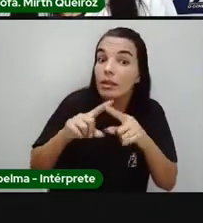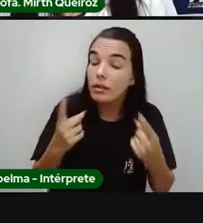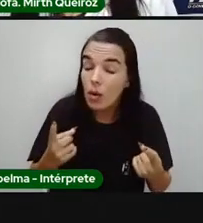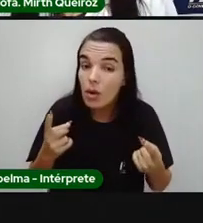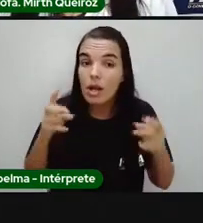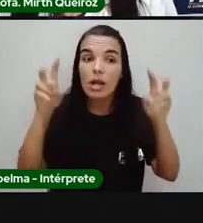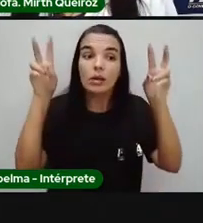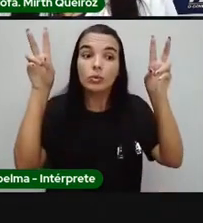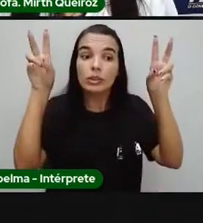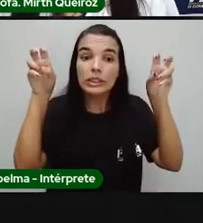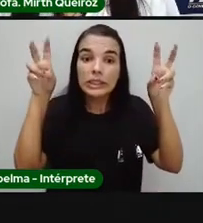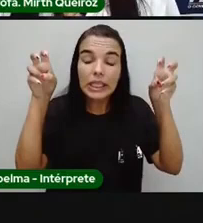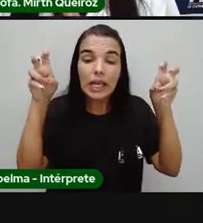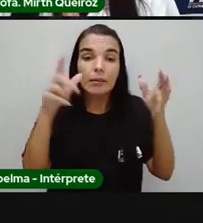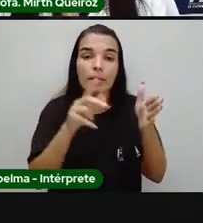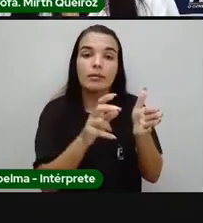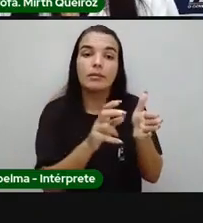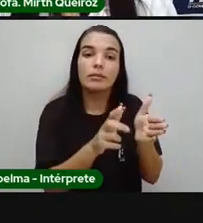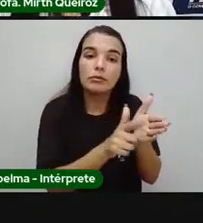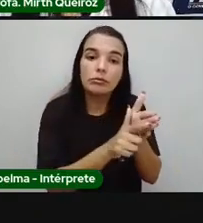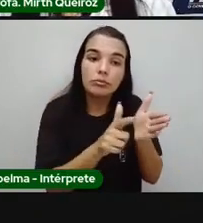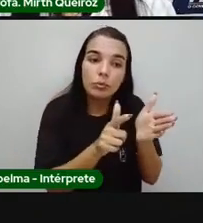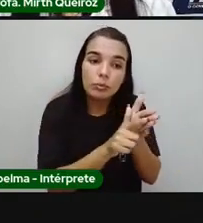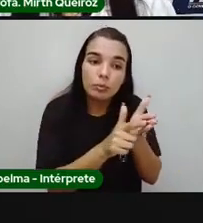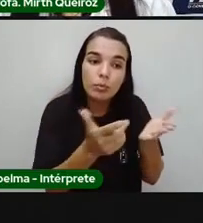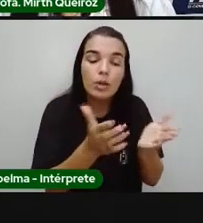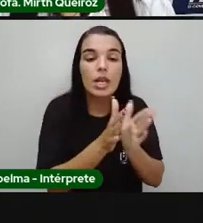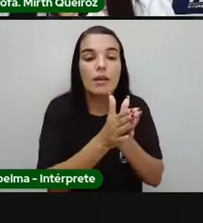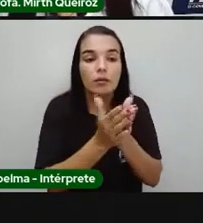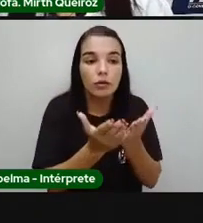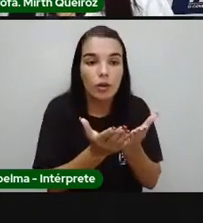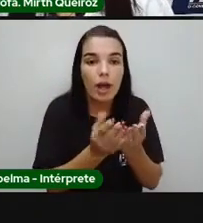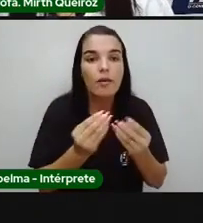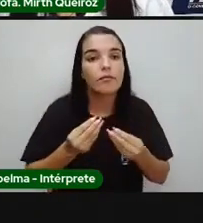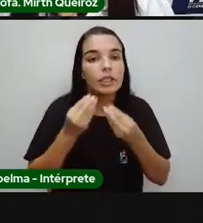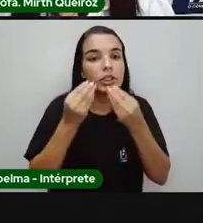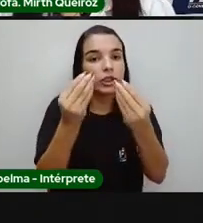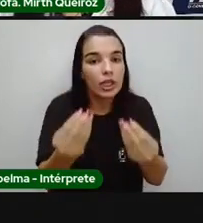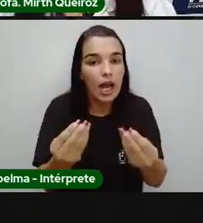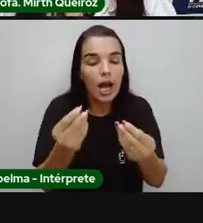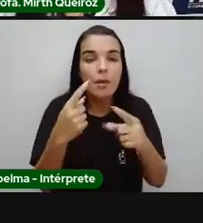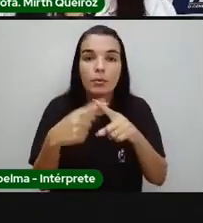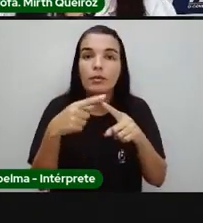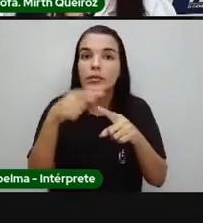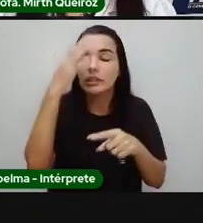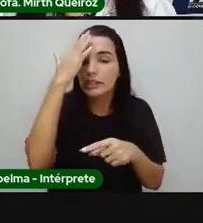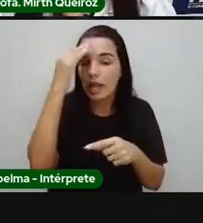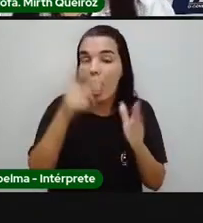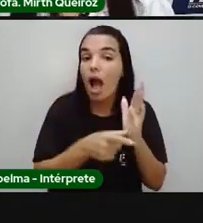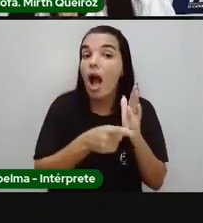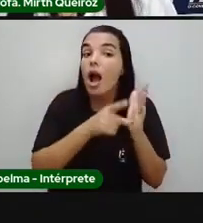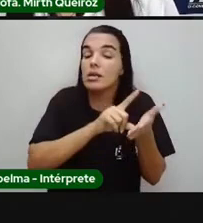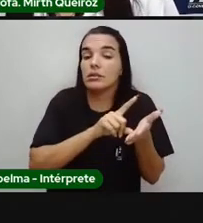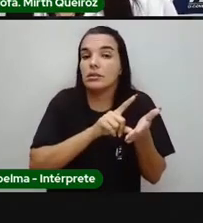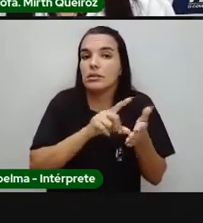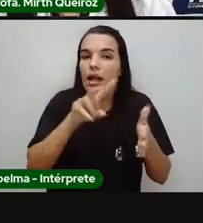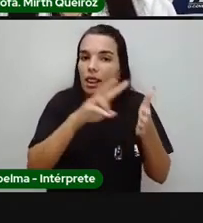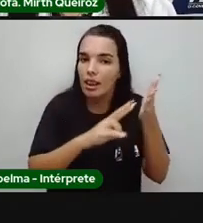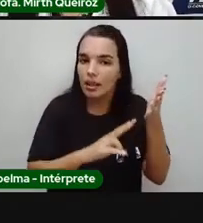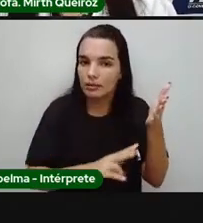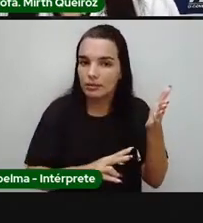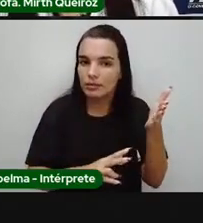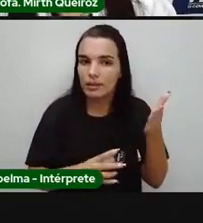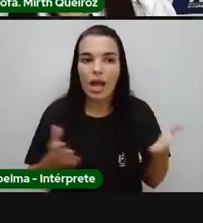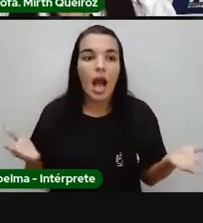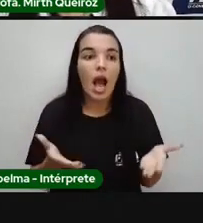o que o texto vai te trazer. Isso é o que vocês devem fazer antes da leitura. E durante a